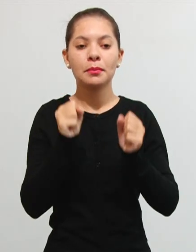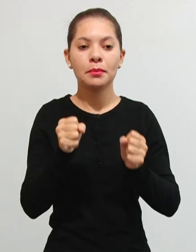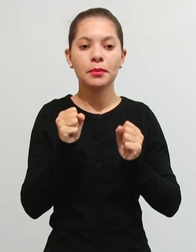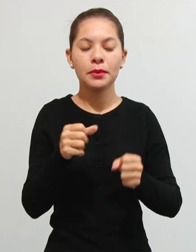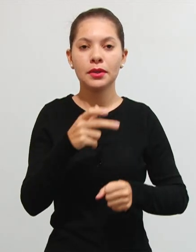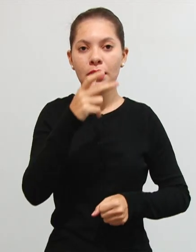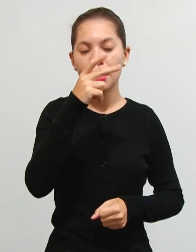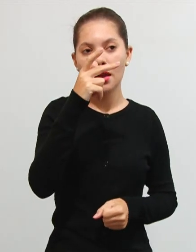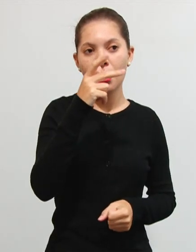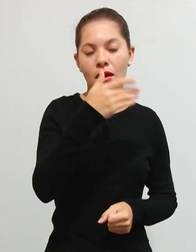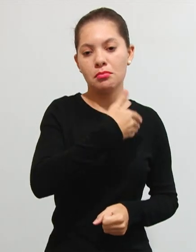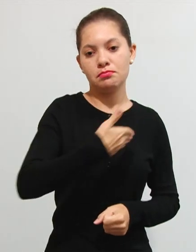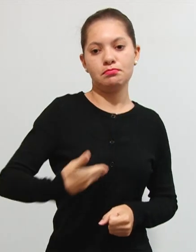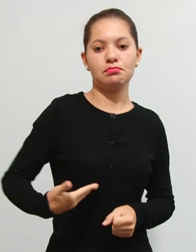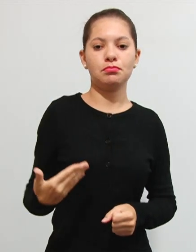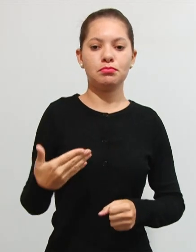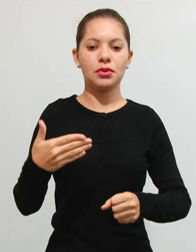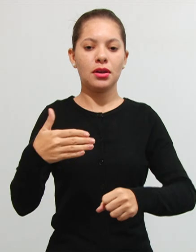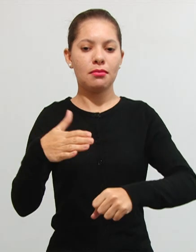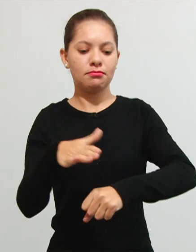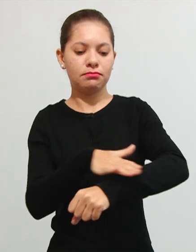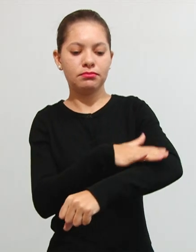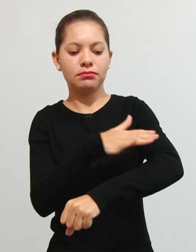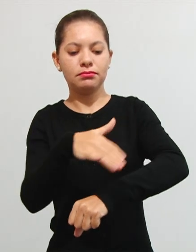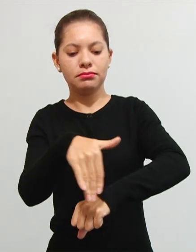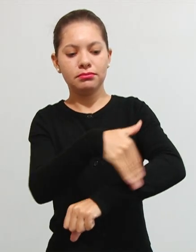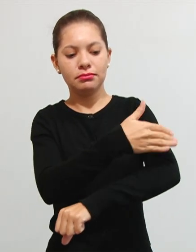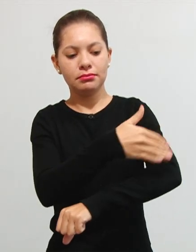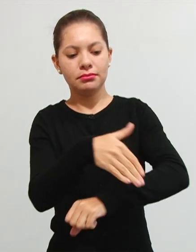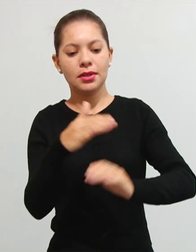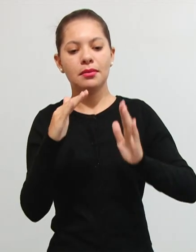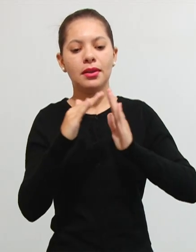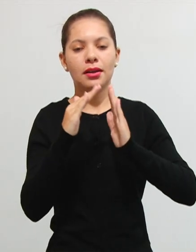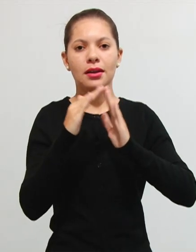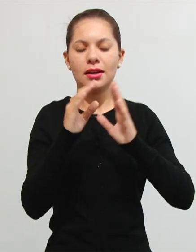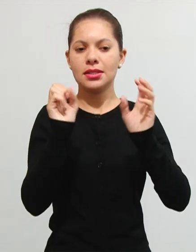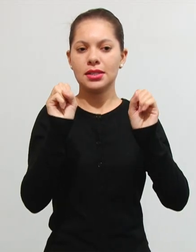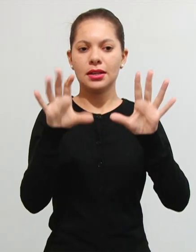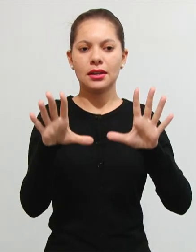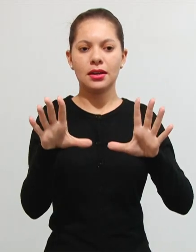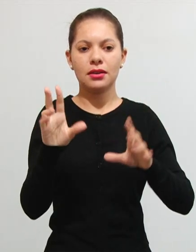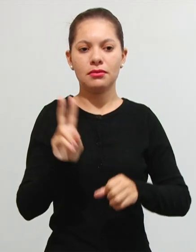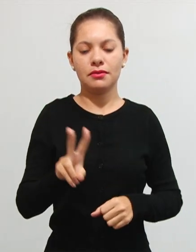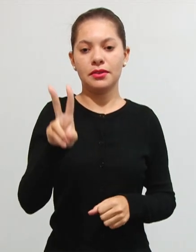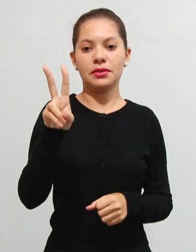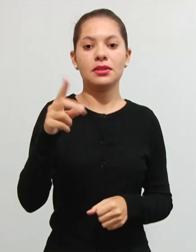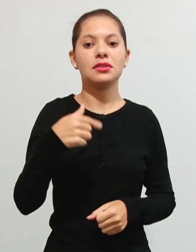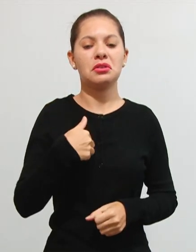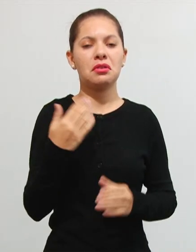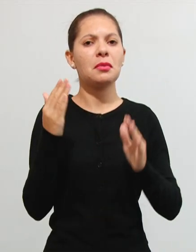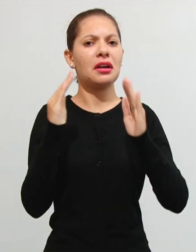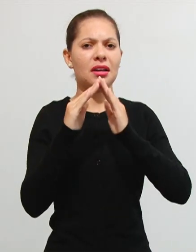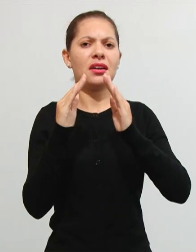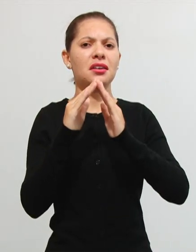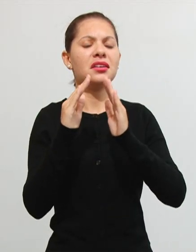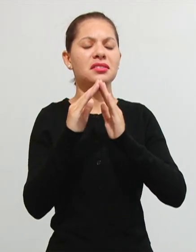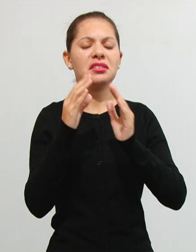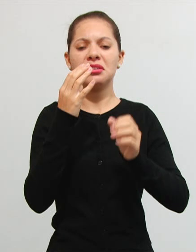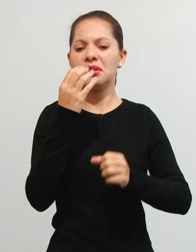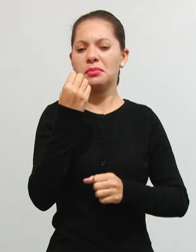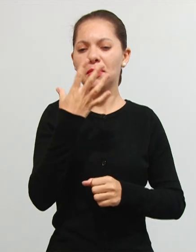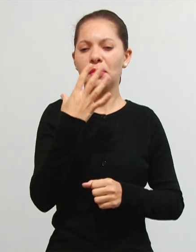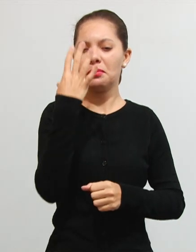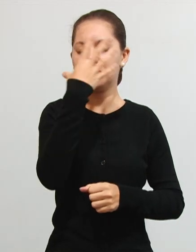lá passa o asfalto na rua da minha casa logicamente que vai gerar uma valorização no meu imóvel então